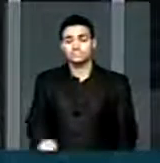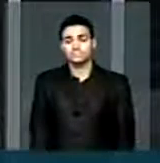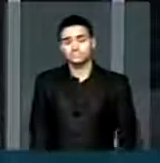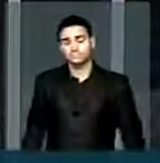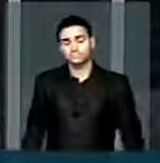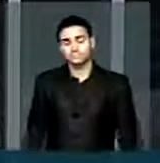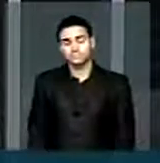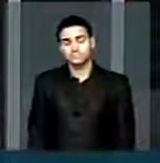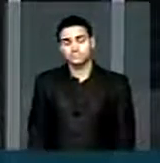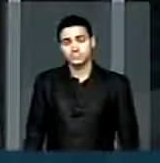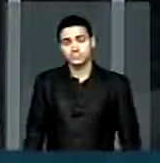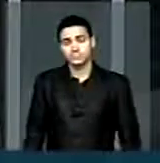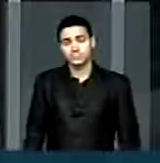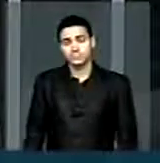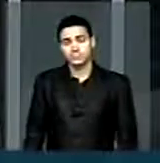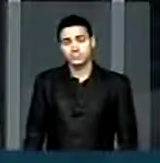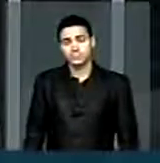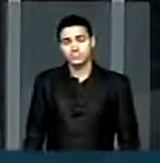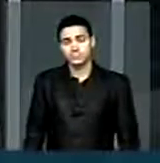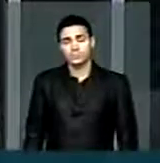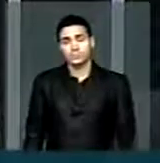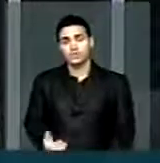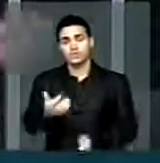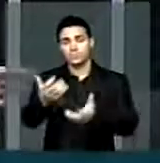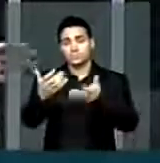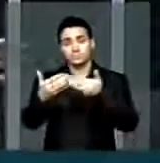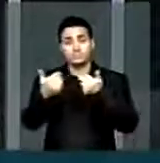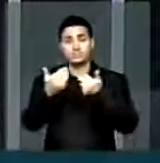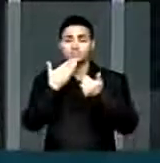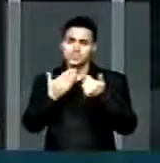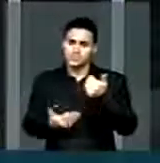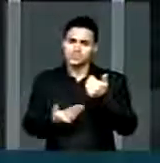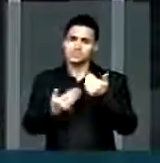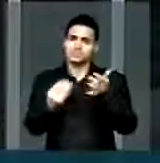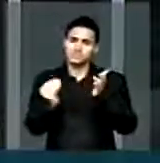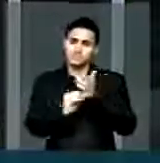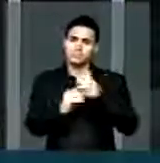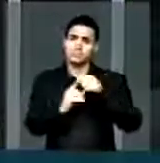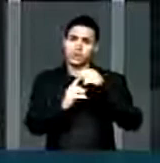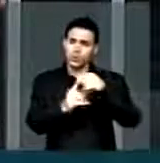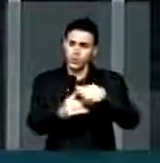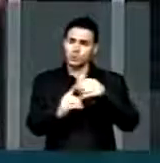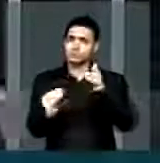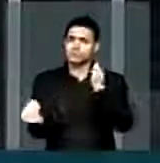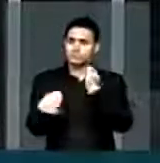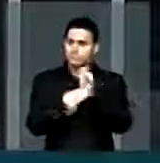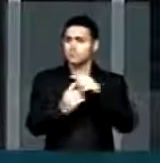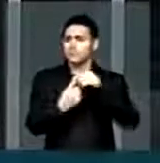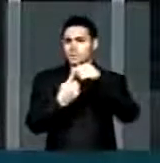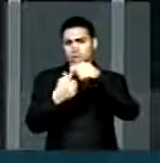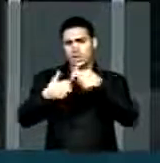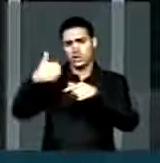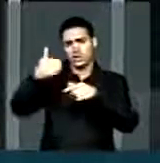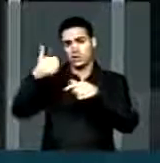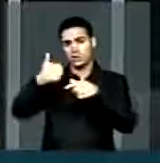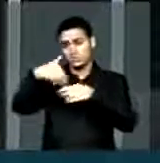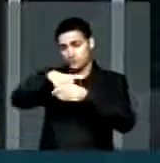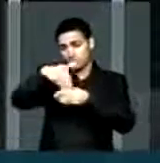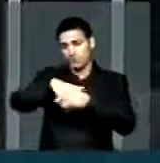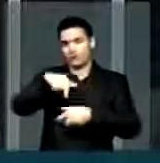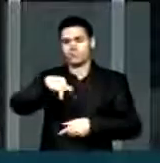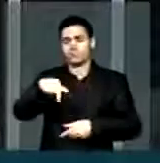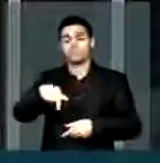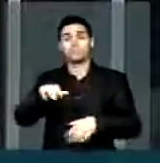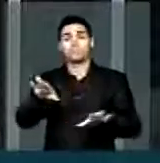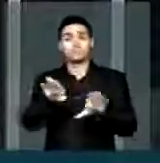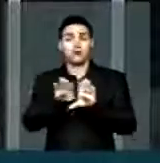concluir, senhor presidente, peço a prioridade dela na pauta aqui do Poder Legislativo.